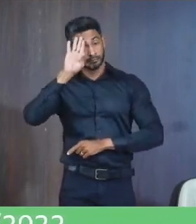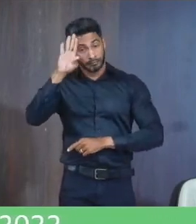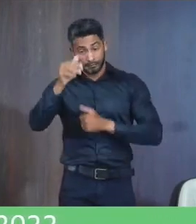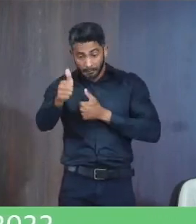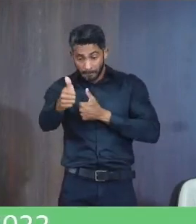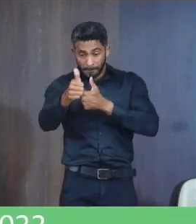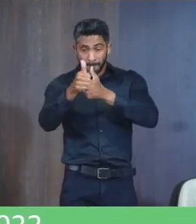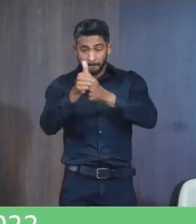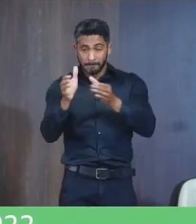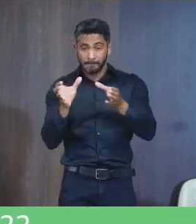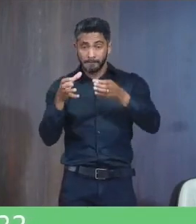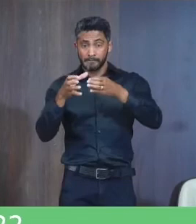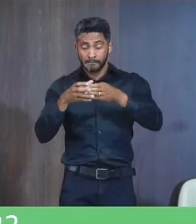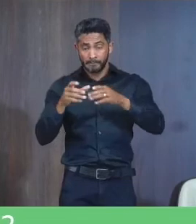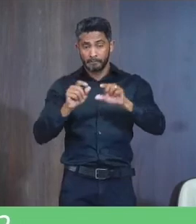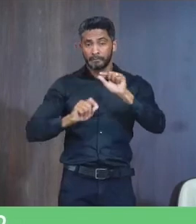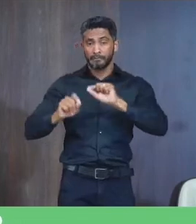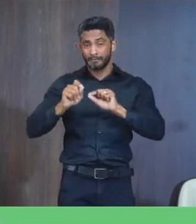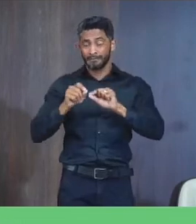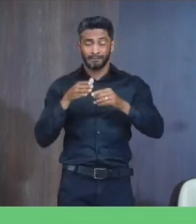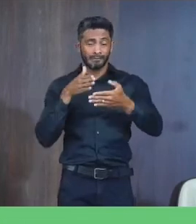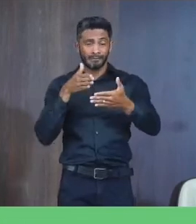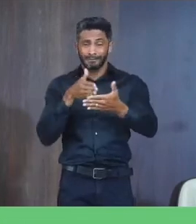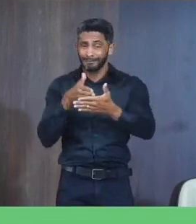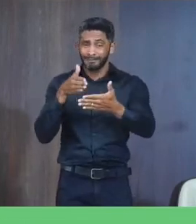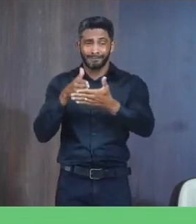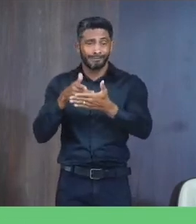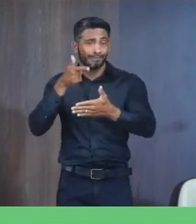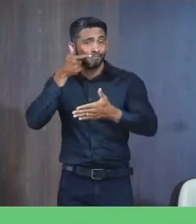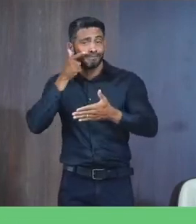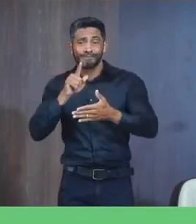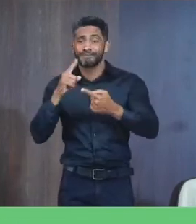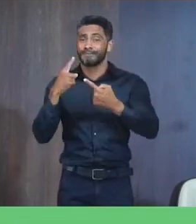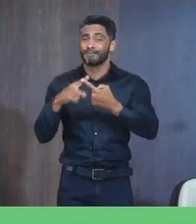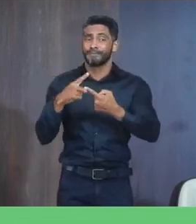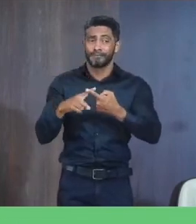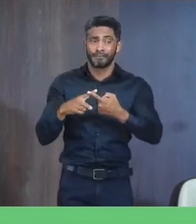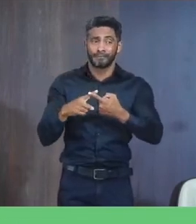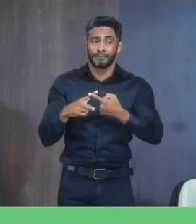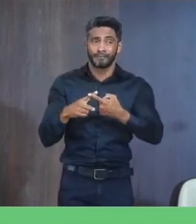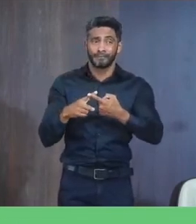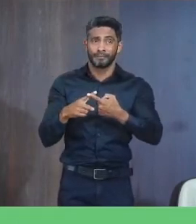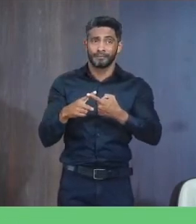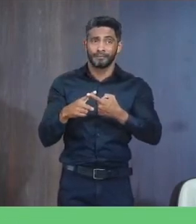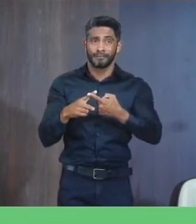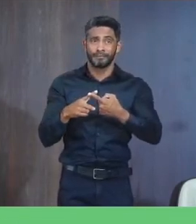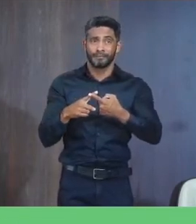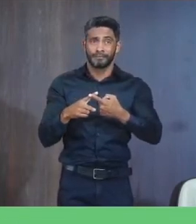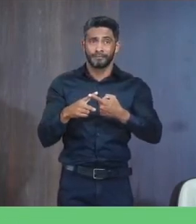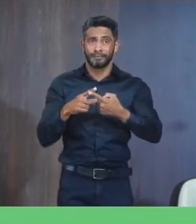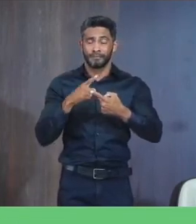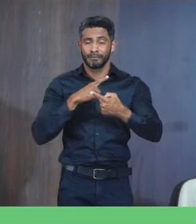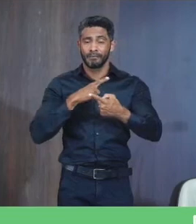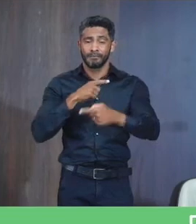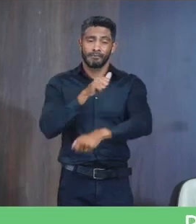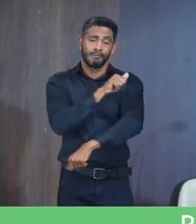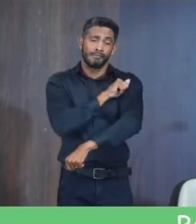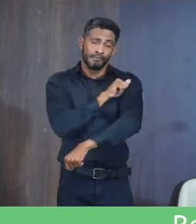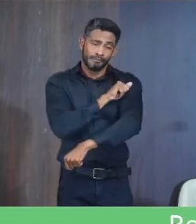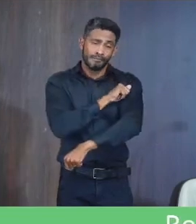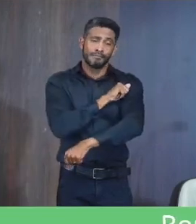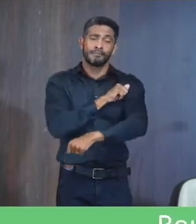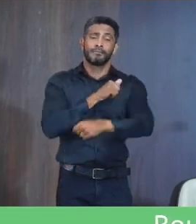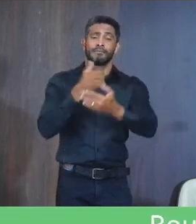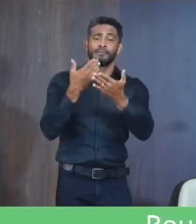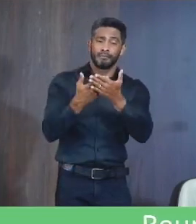Levando em Consideração Que está Intransitável A entrada Porque passam Os alunos Que estudam No distrito